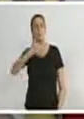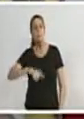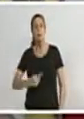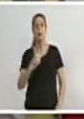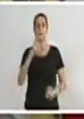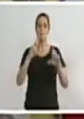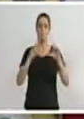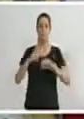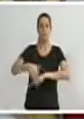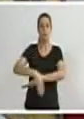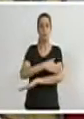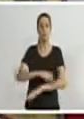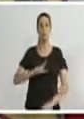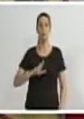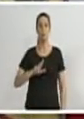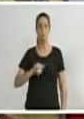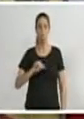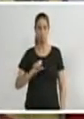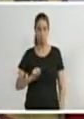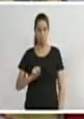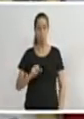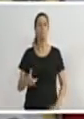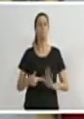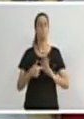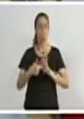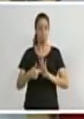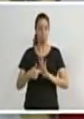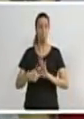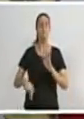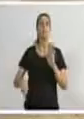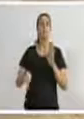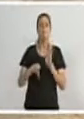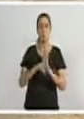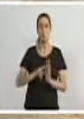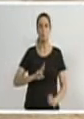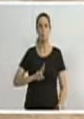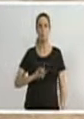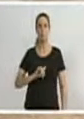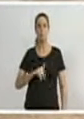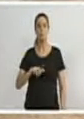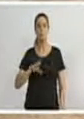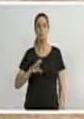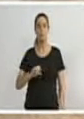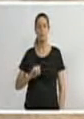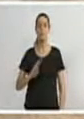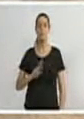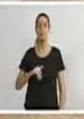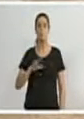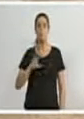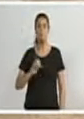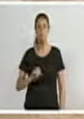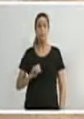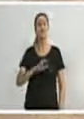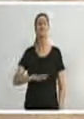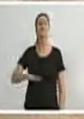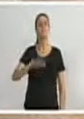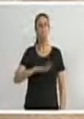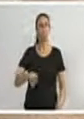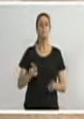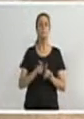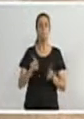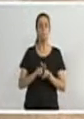Na rua Luiz Carlos Coelho, lá no Ribeirão Branco. Onde também toda aquela região do